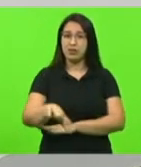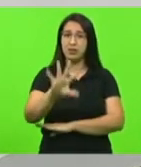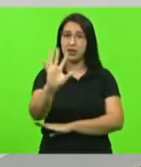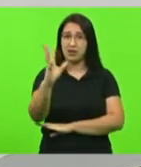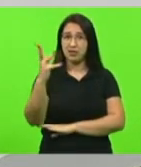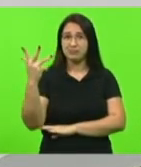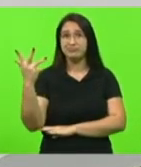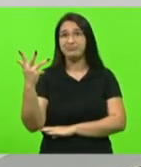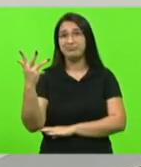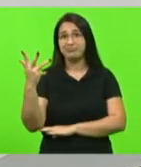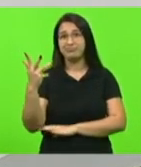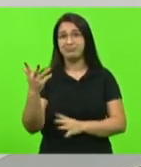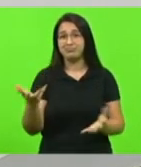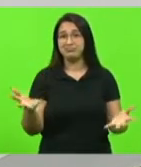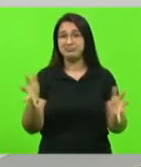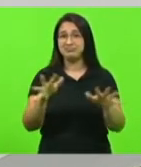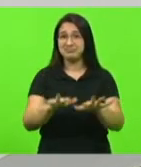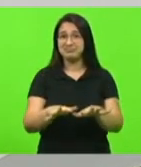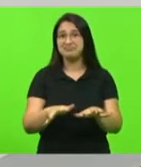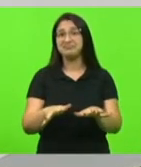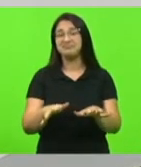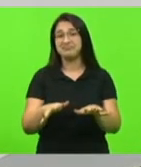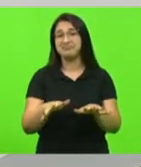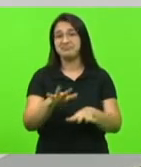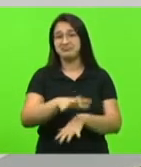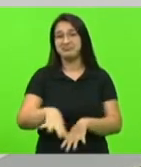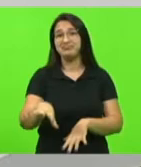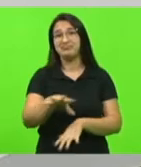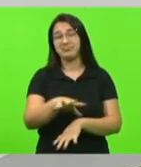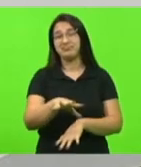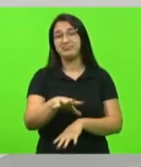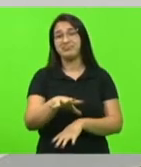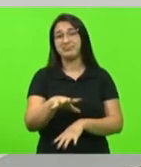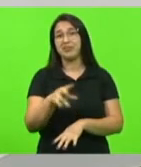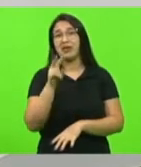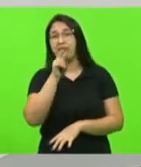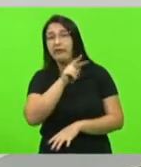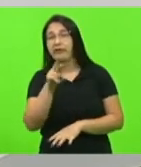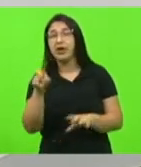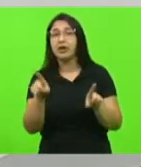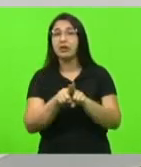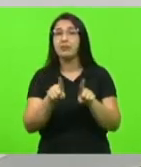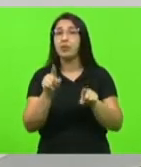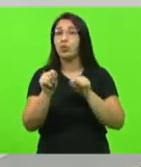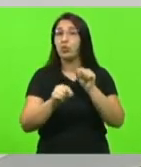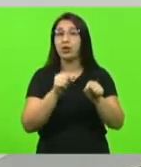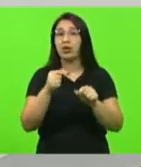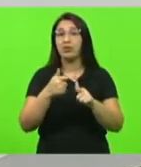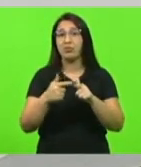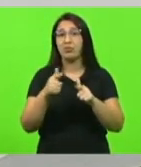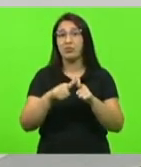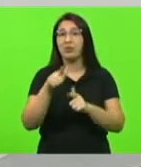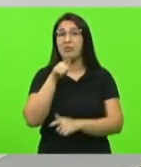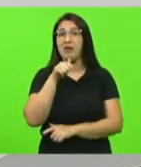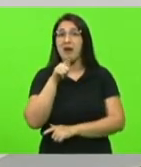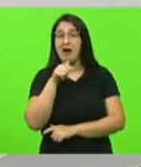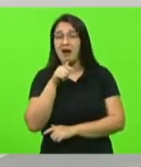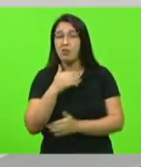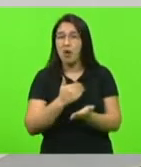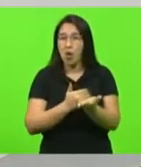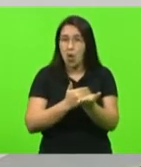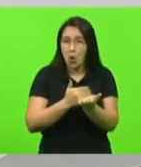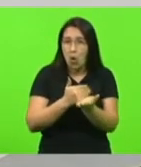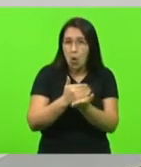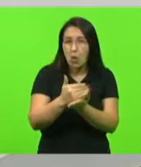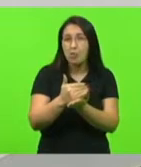Brasil além da crise ambiental a gente vê uma crise hídrica também está se avizinhando também uma crise